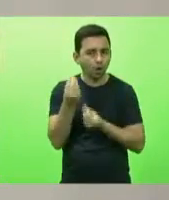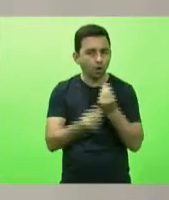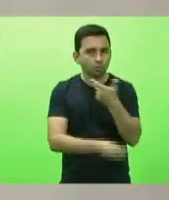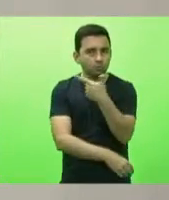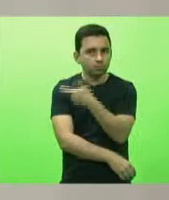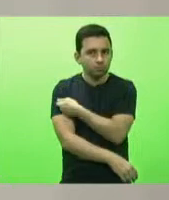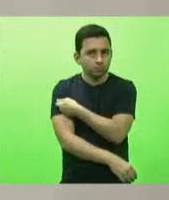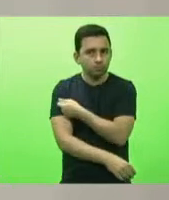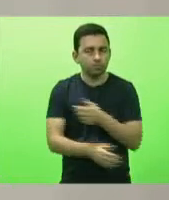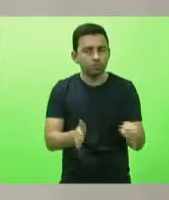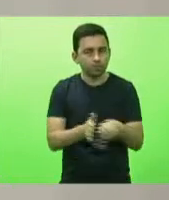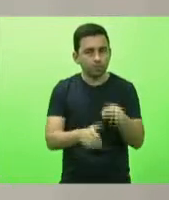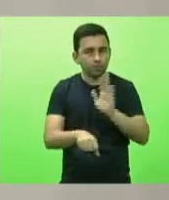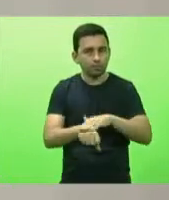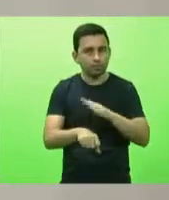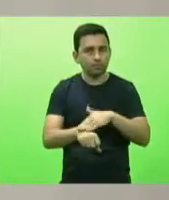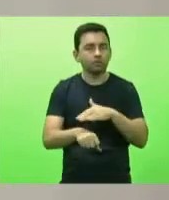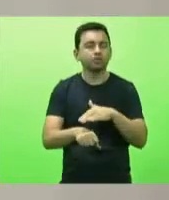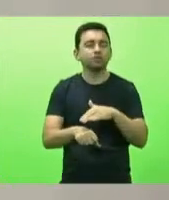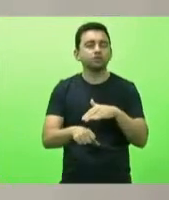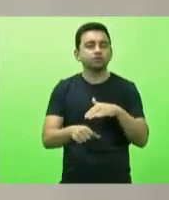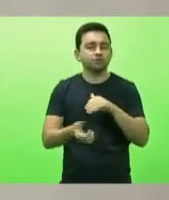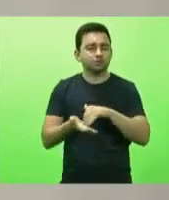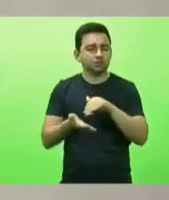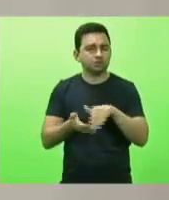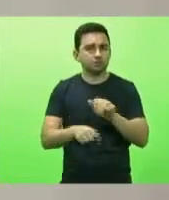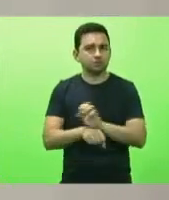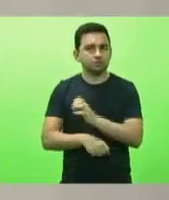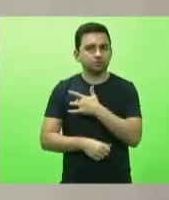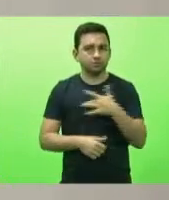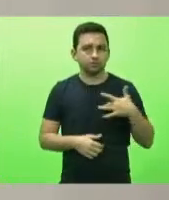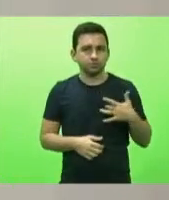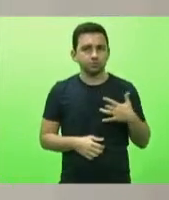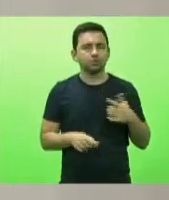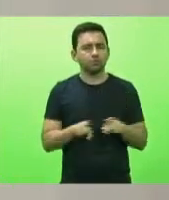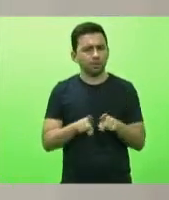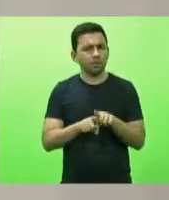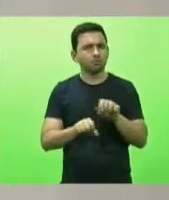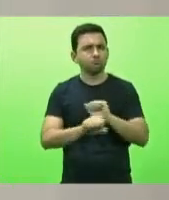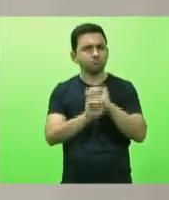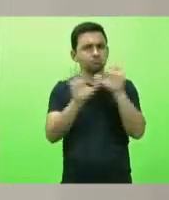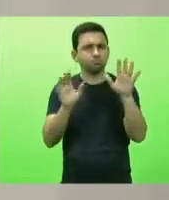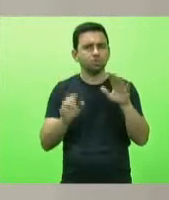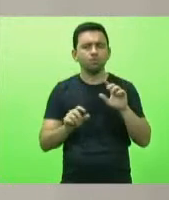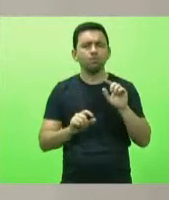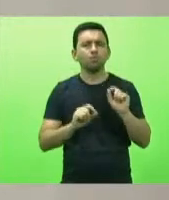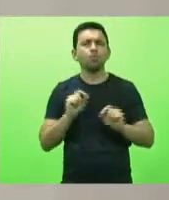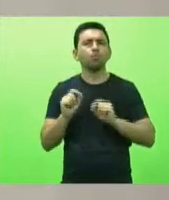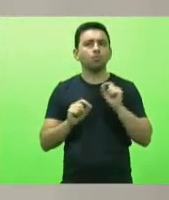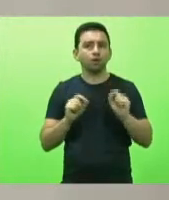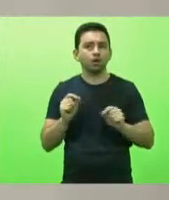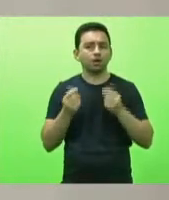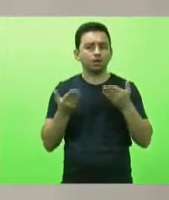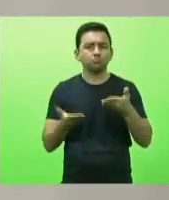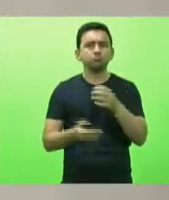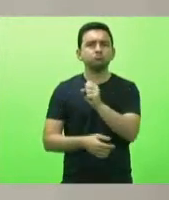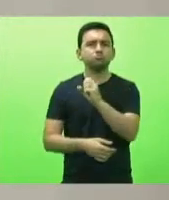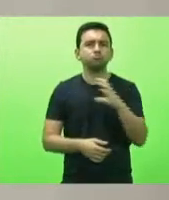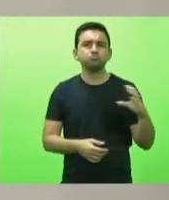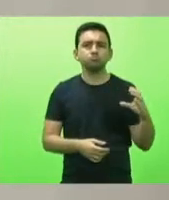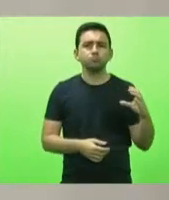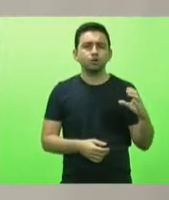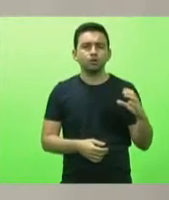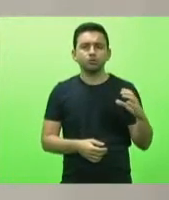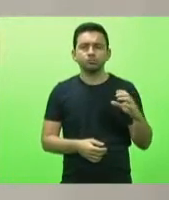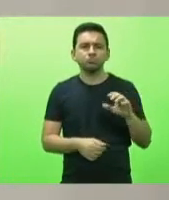pela Secretaria de Estado da Saúde e esclarecer os motivos que levam o Estado de Santa Catarina a ser um dos